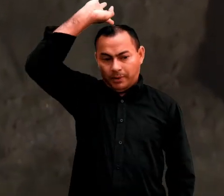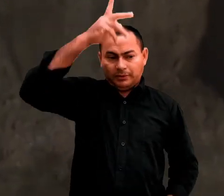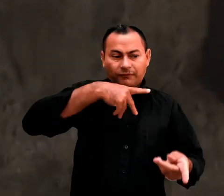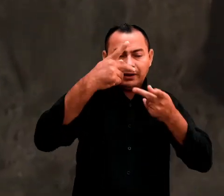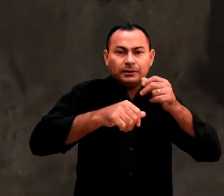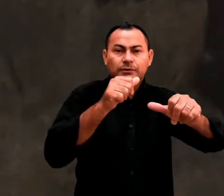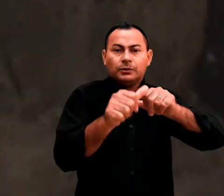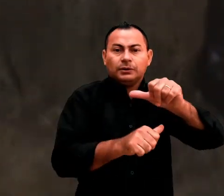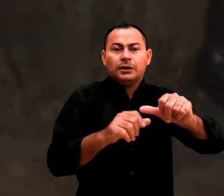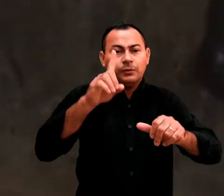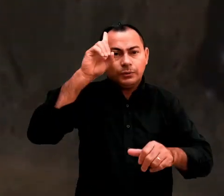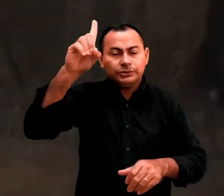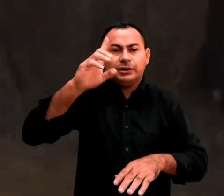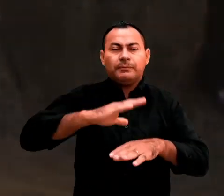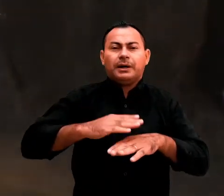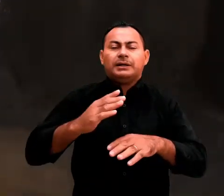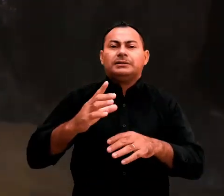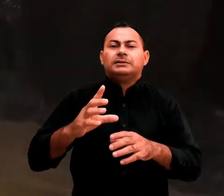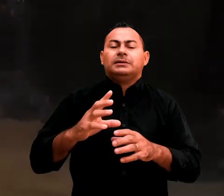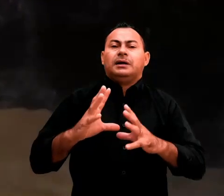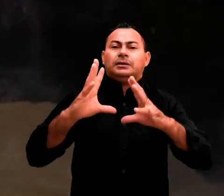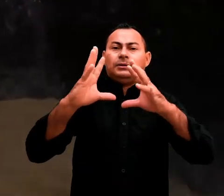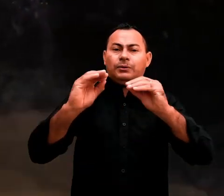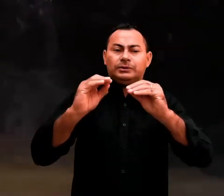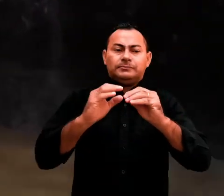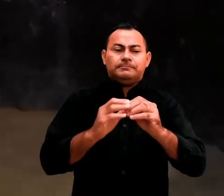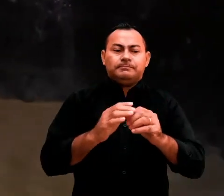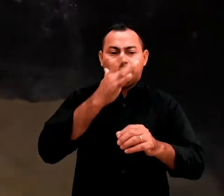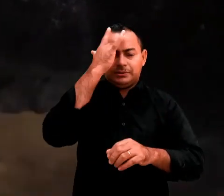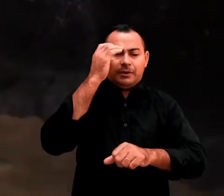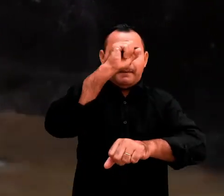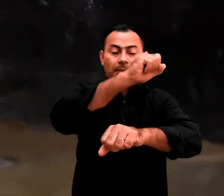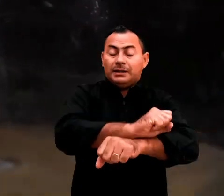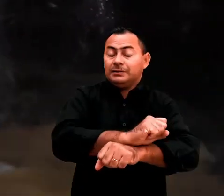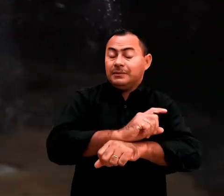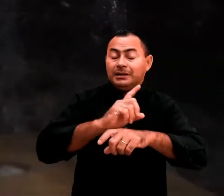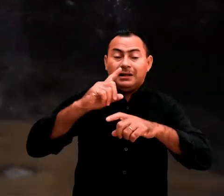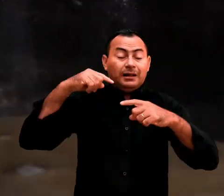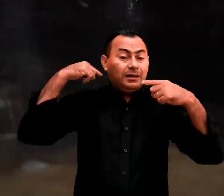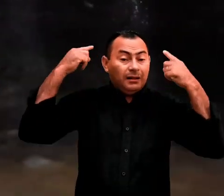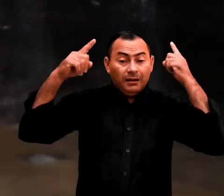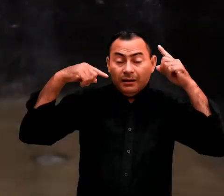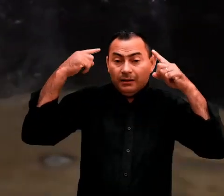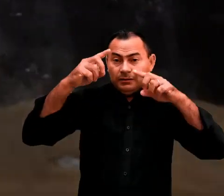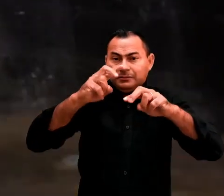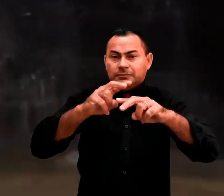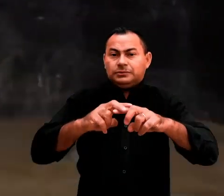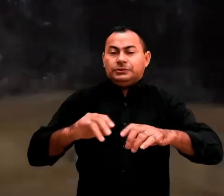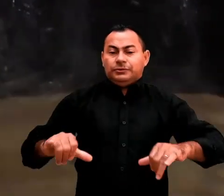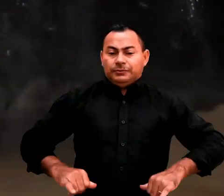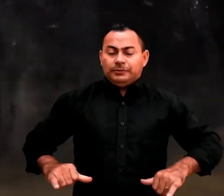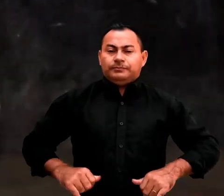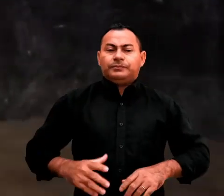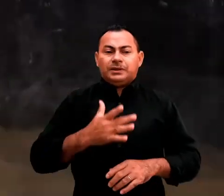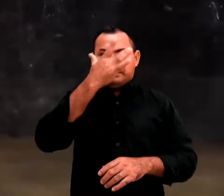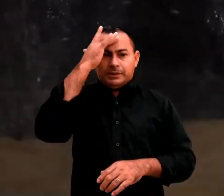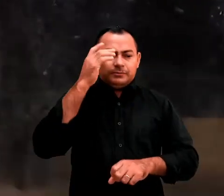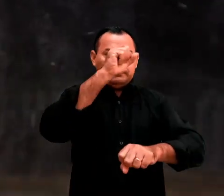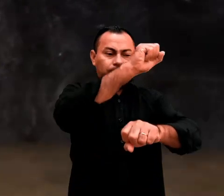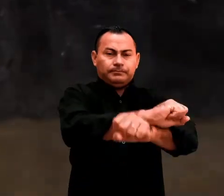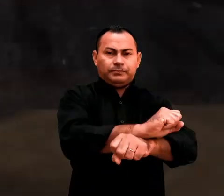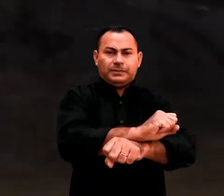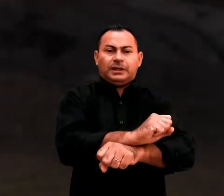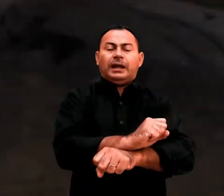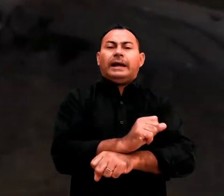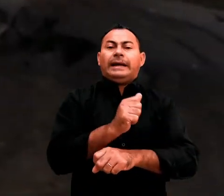visavam tornar os dias e as noites dos prisioneiros desesperadoras. Além de tudo isso, os prisioneiros